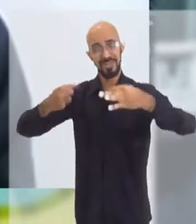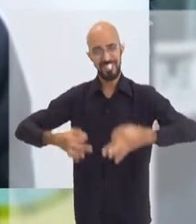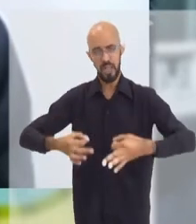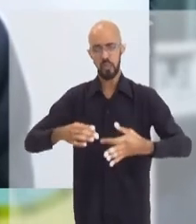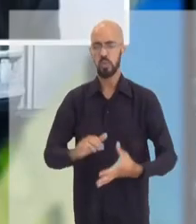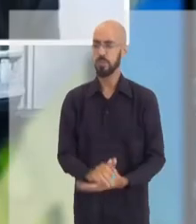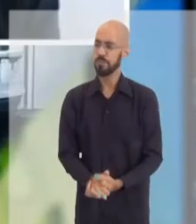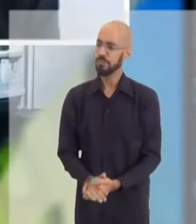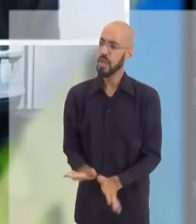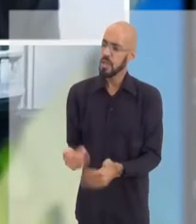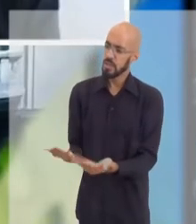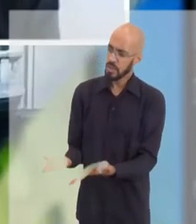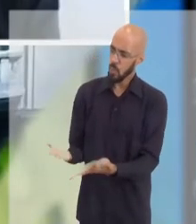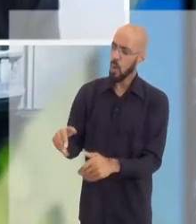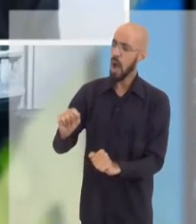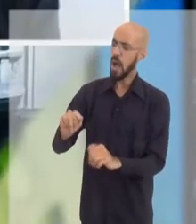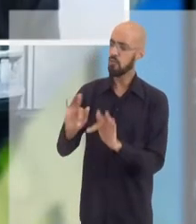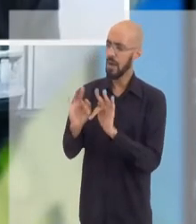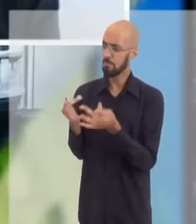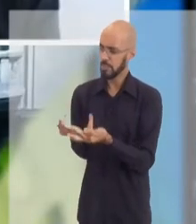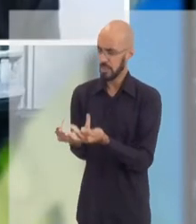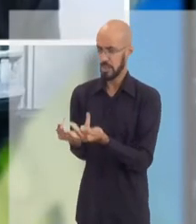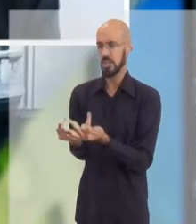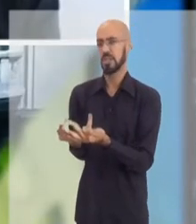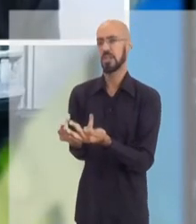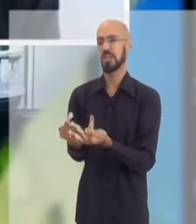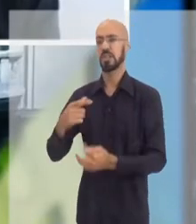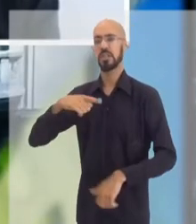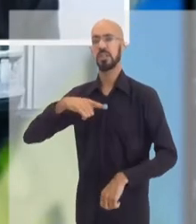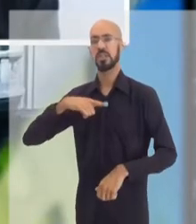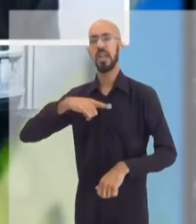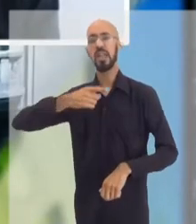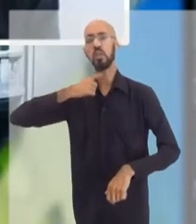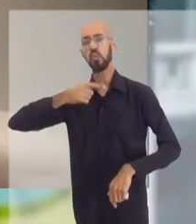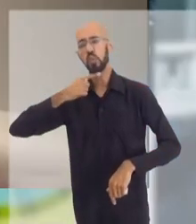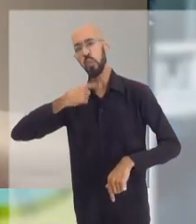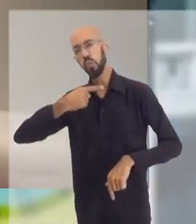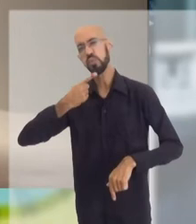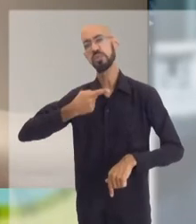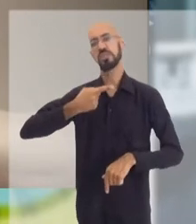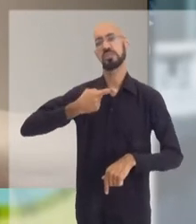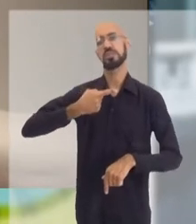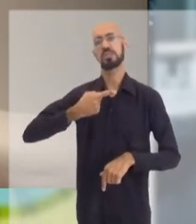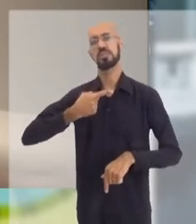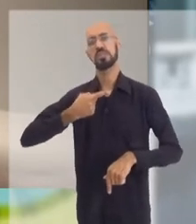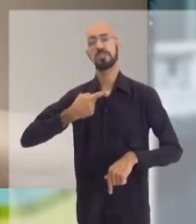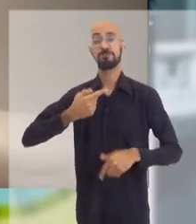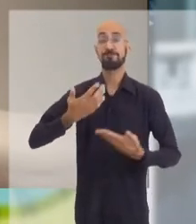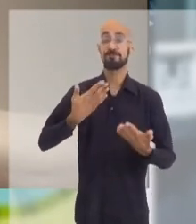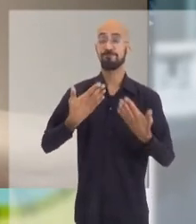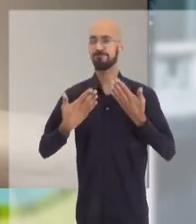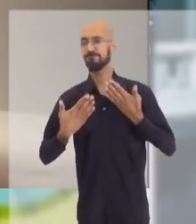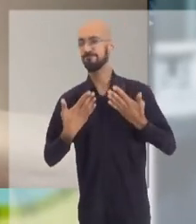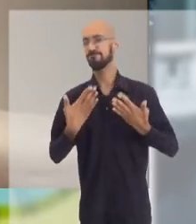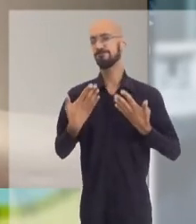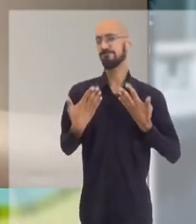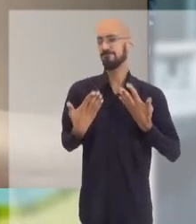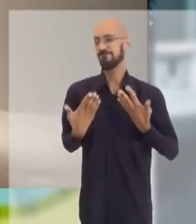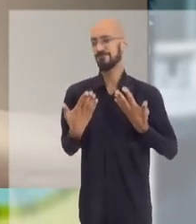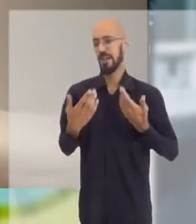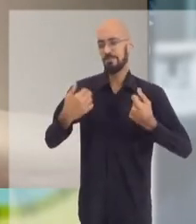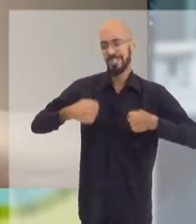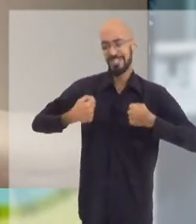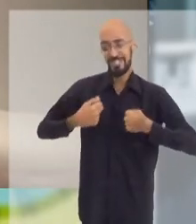a nossa população. Doutor, aos pais e mães que se mantêm inseguros e titubiantes